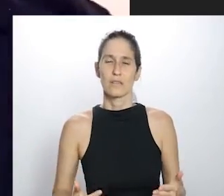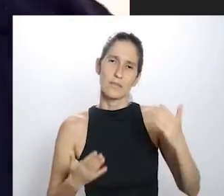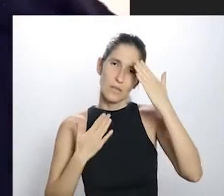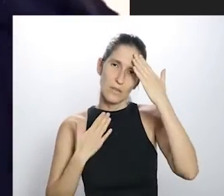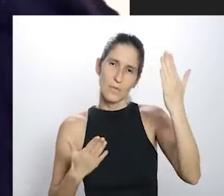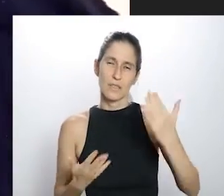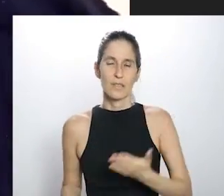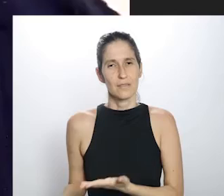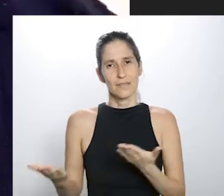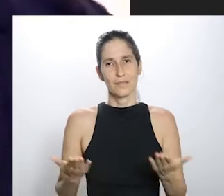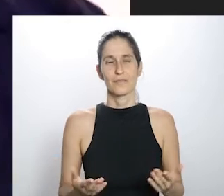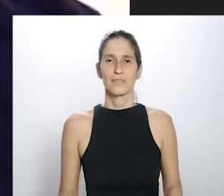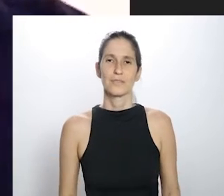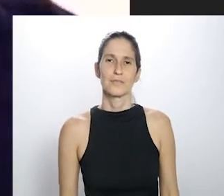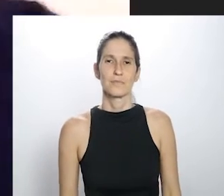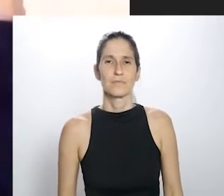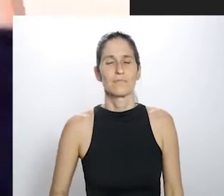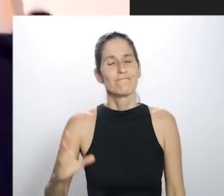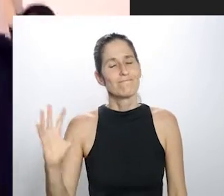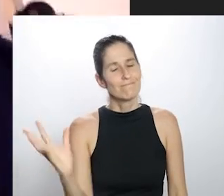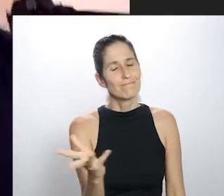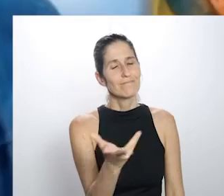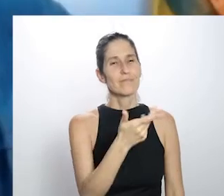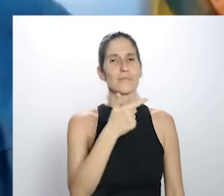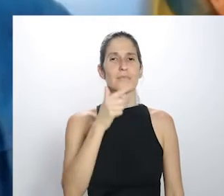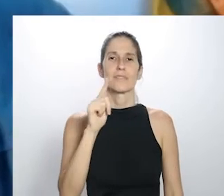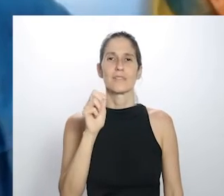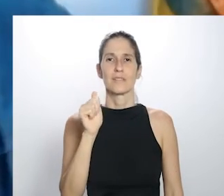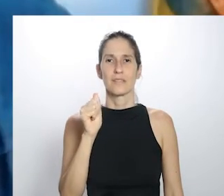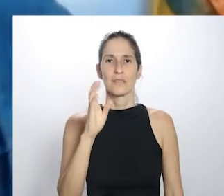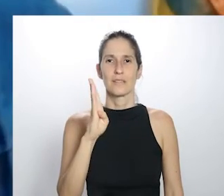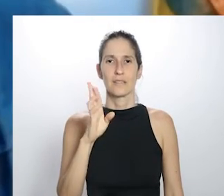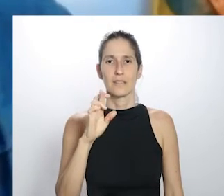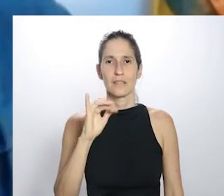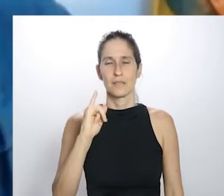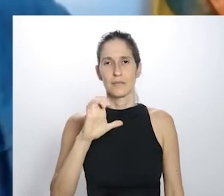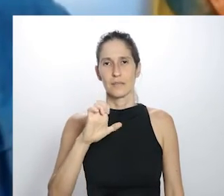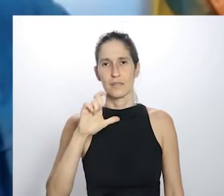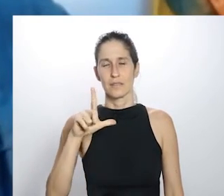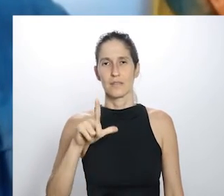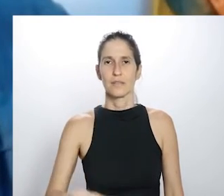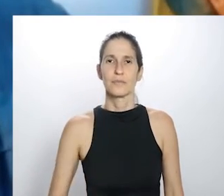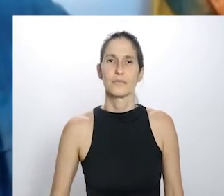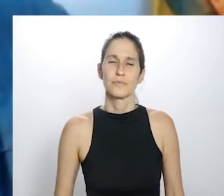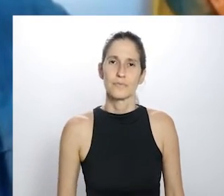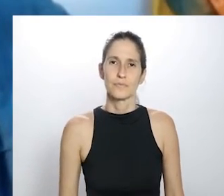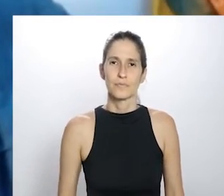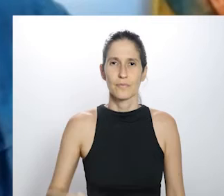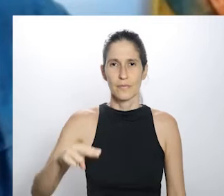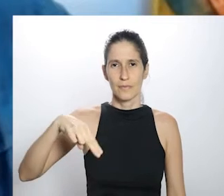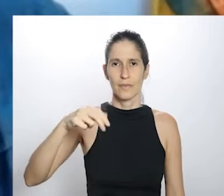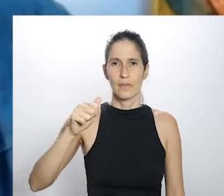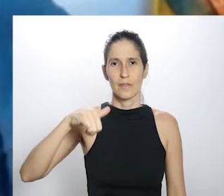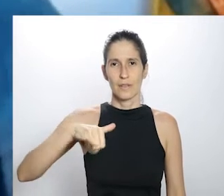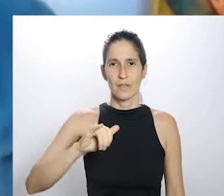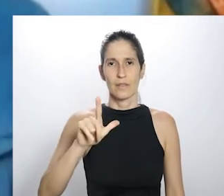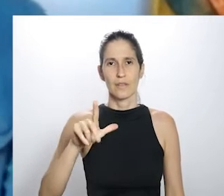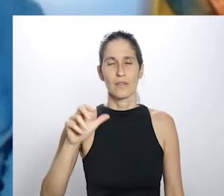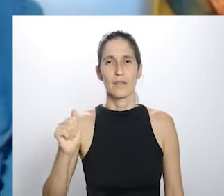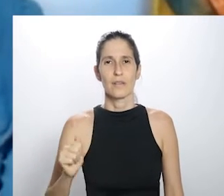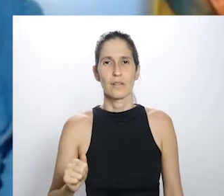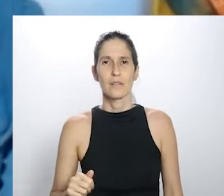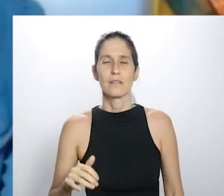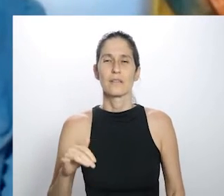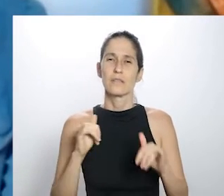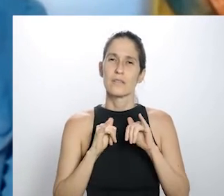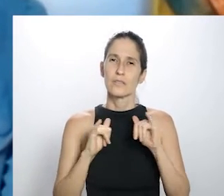encontro, valeu, super valeu. Maravilha, Gabriel. Tem uma questão aqui de Naila, que Naila Serra,